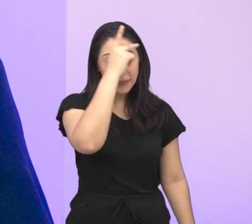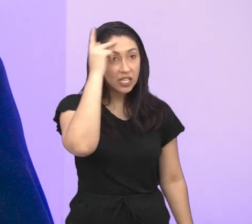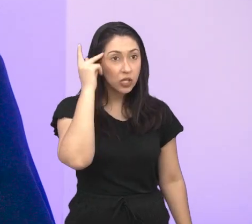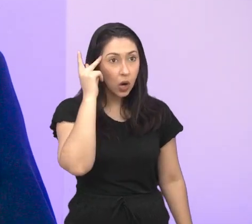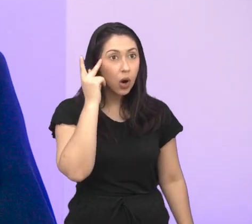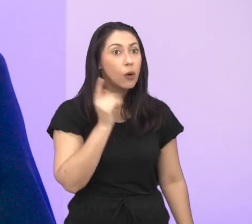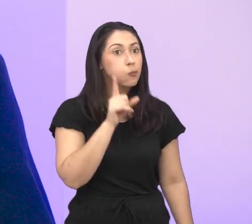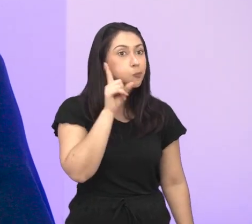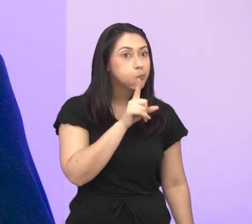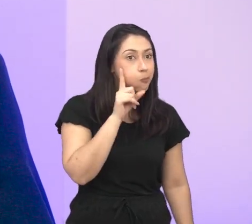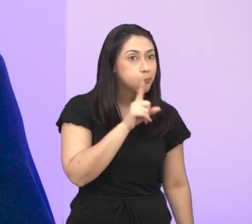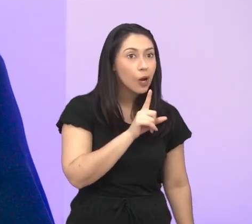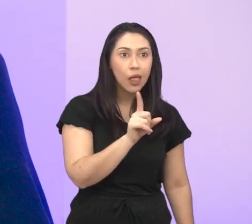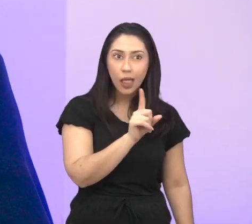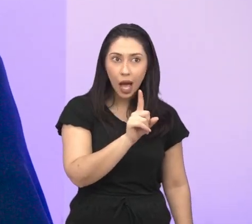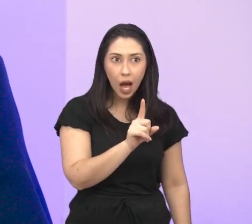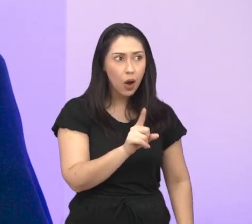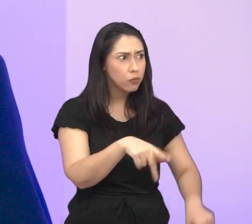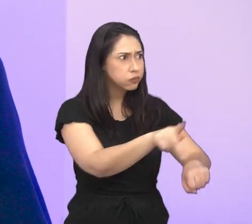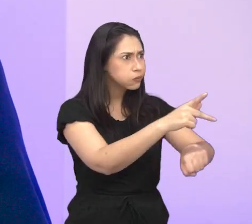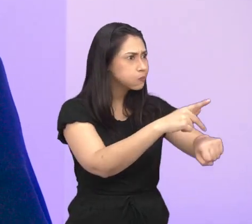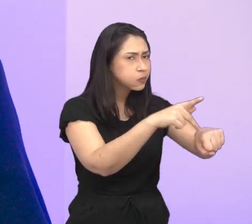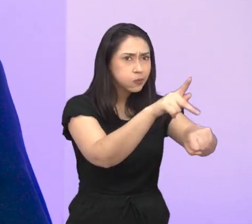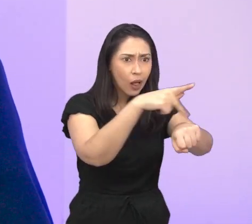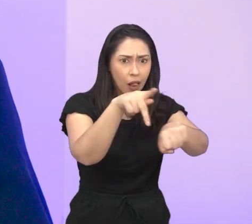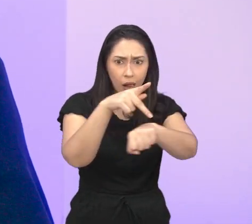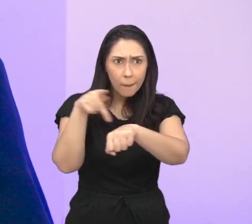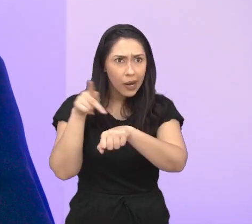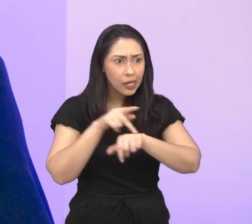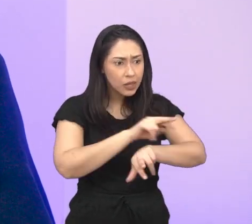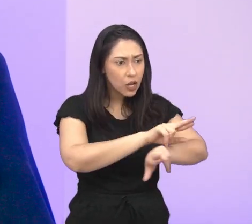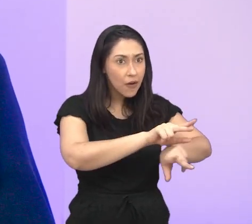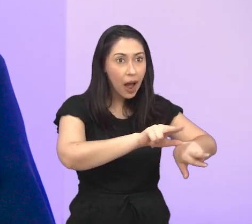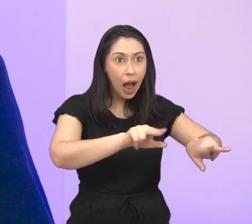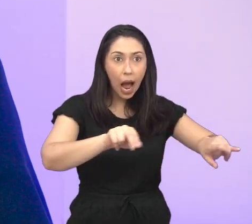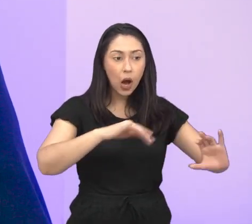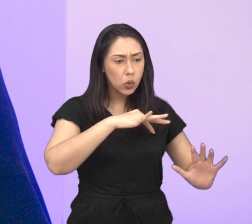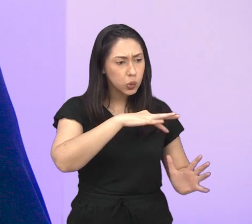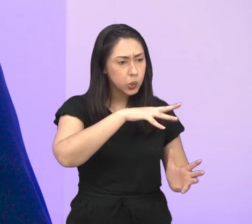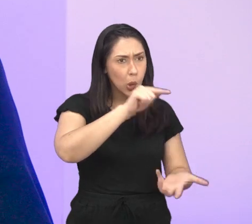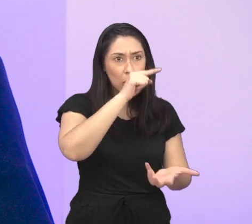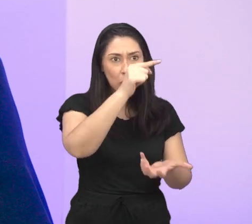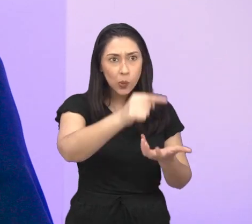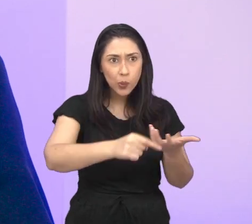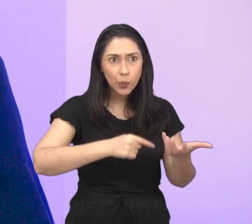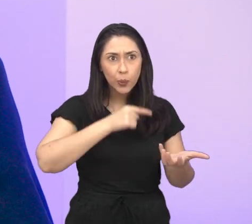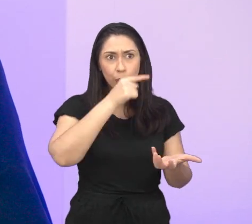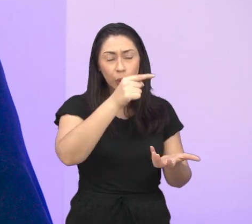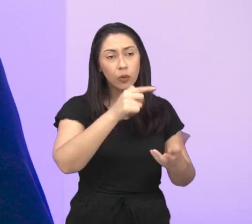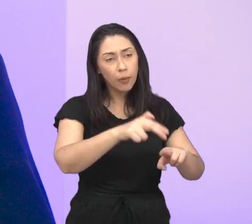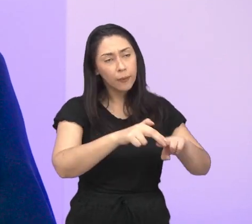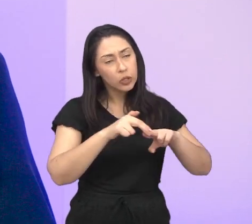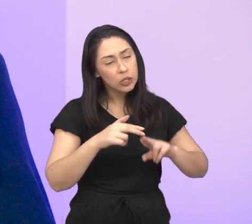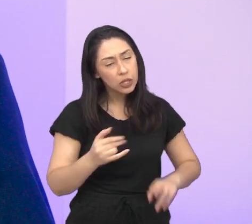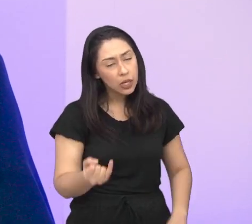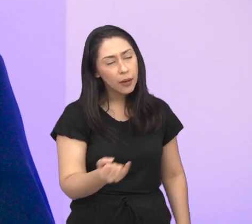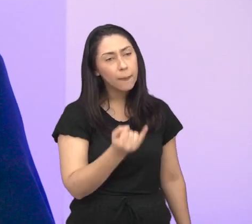estrangeiros de várias partes do mundo mesmo, né? Então, isso para a gente também é importante,